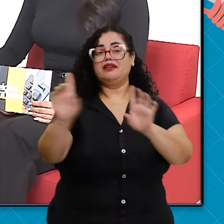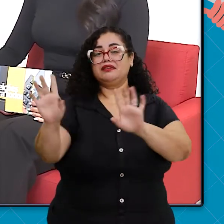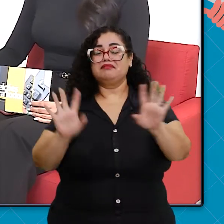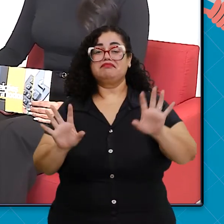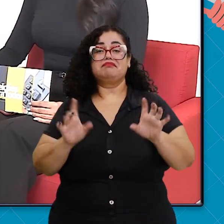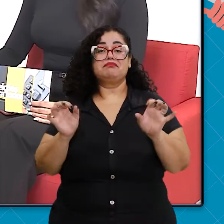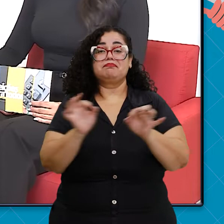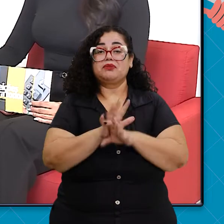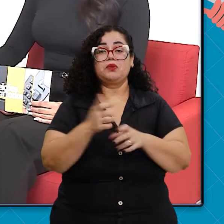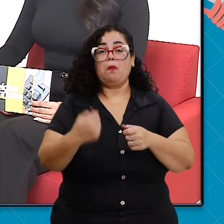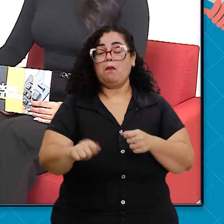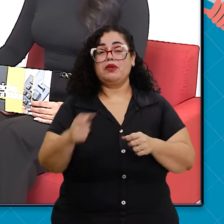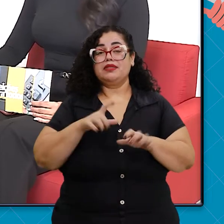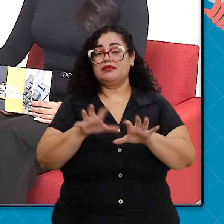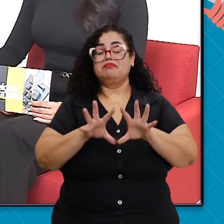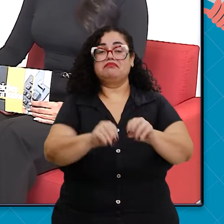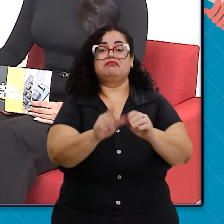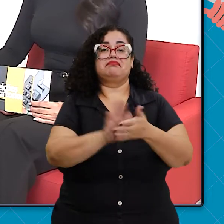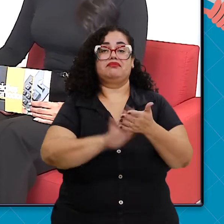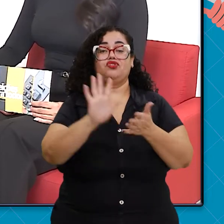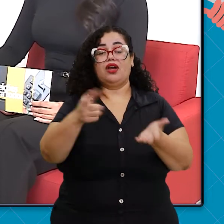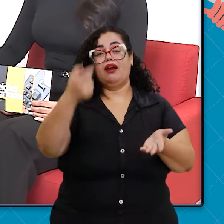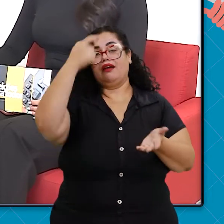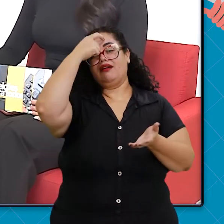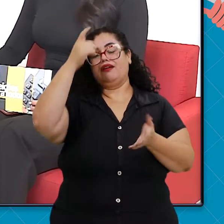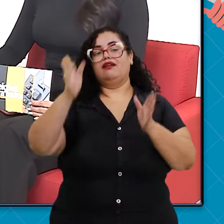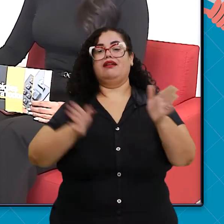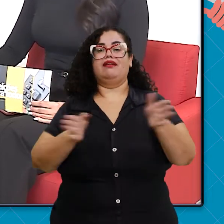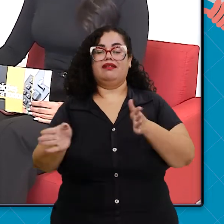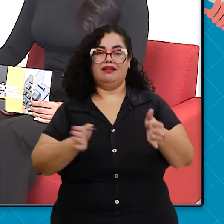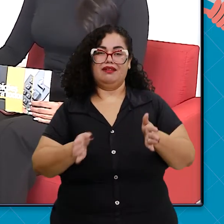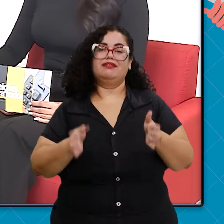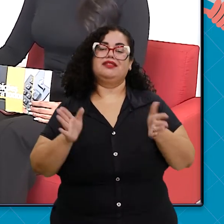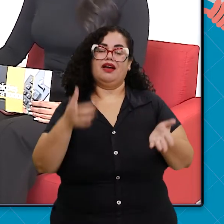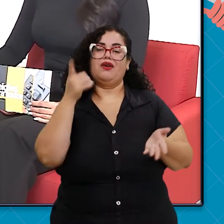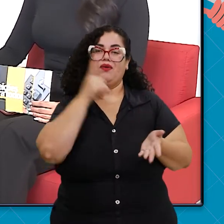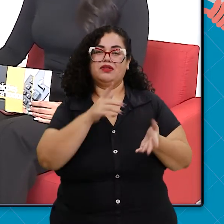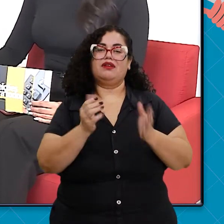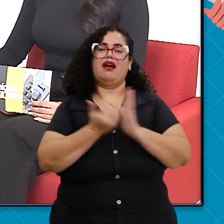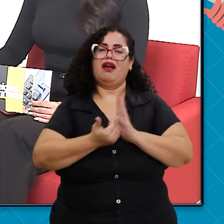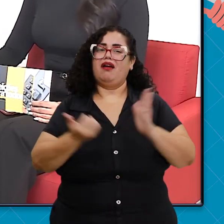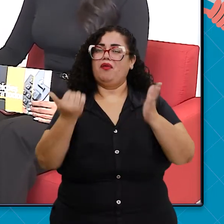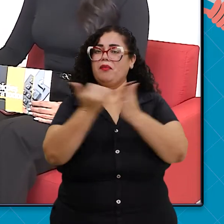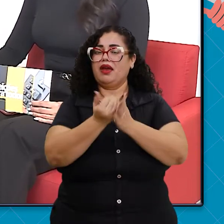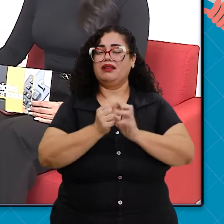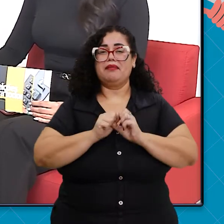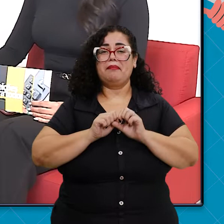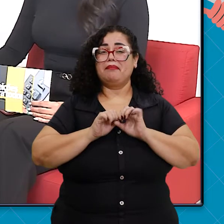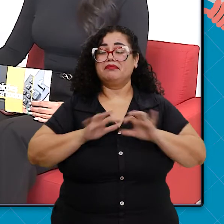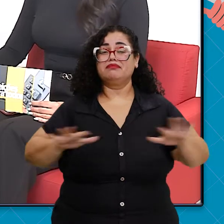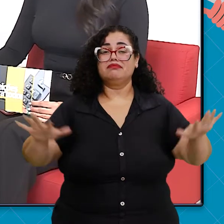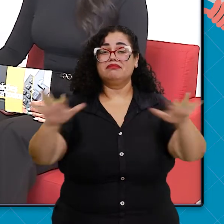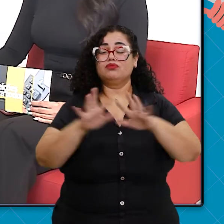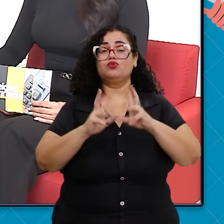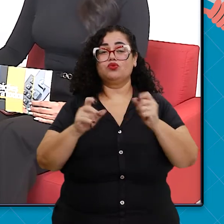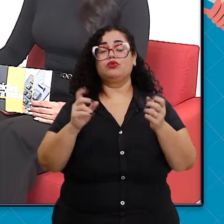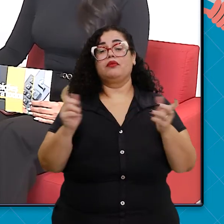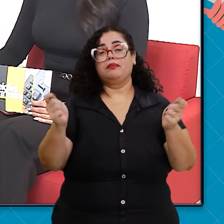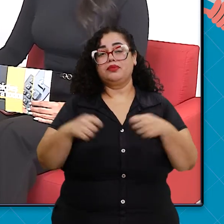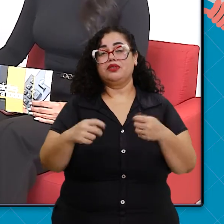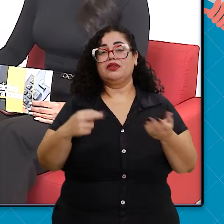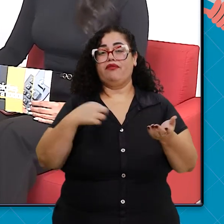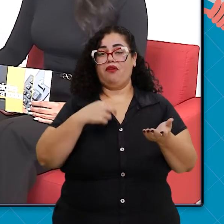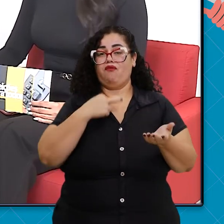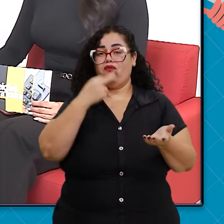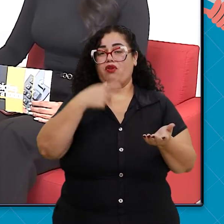as pessoas usarem esse espaço. Porque a acessibilidade é muito ampla. A acessibilidade é tudo. Eu dar direito de voz, dar